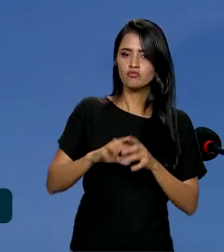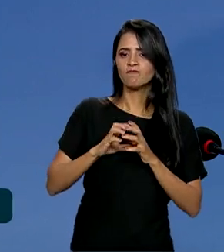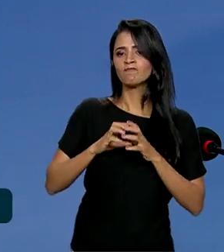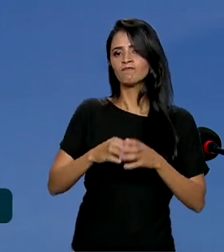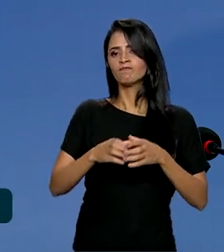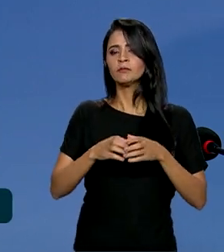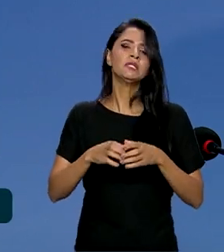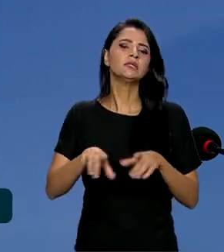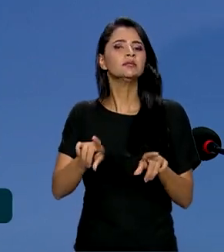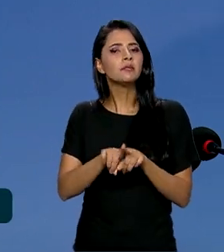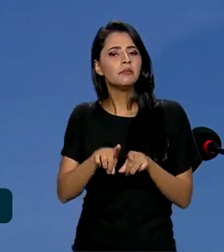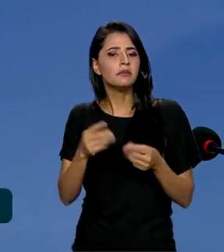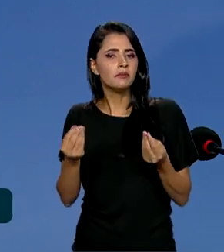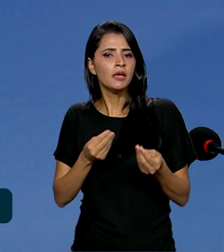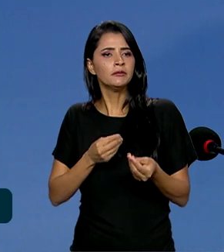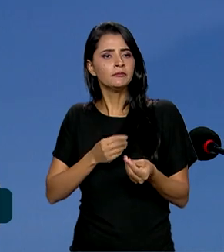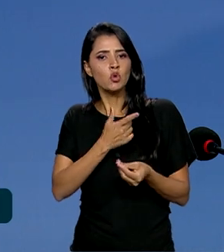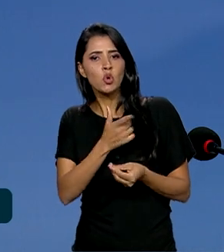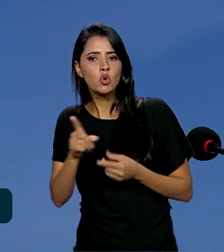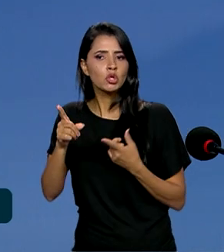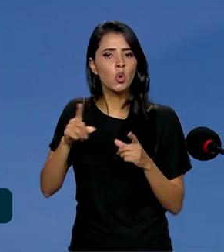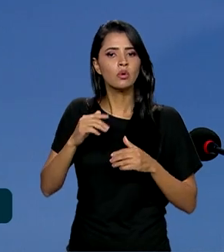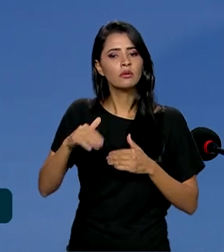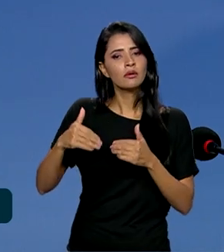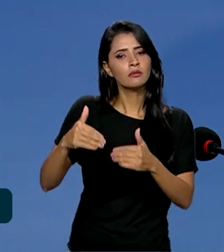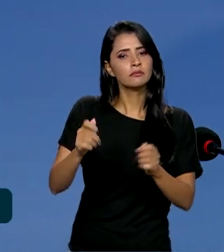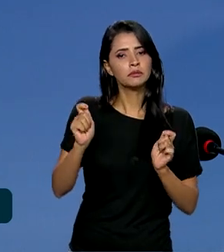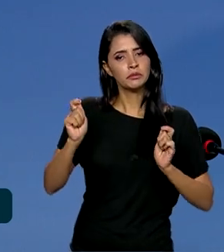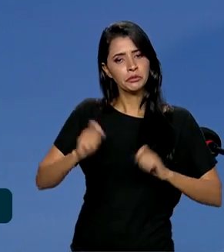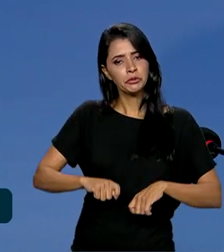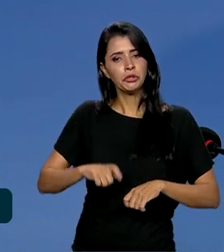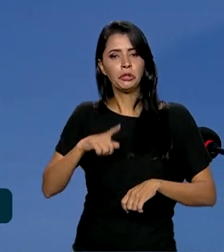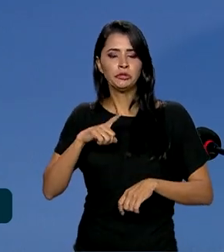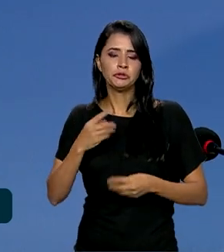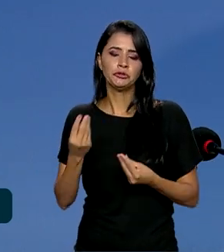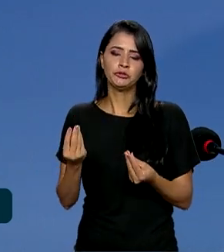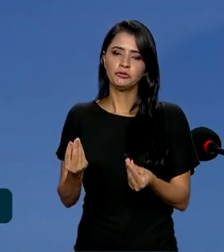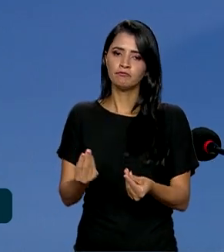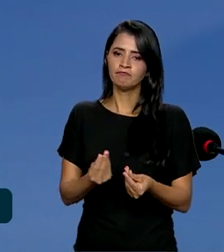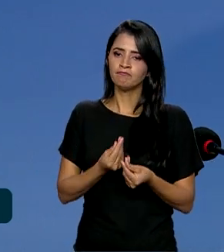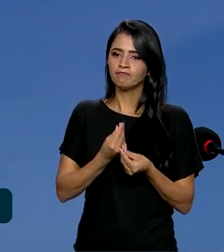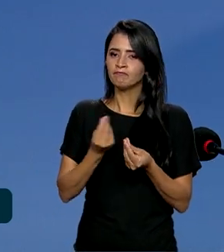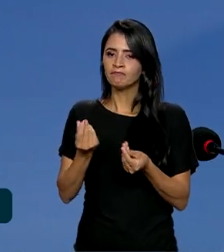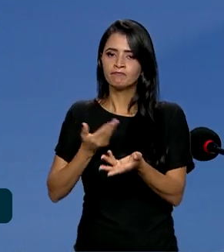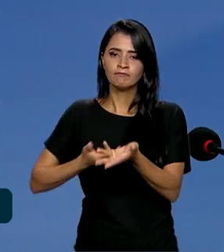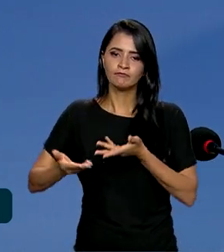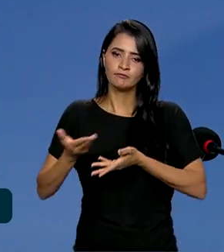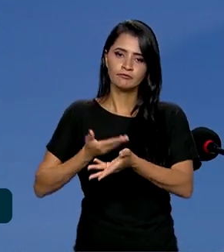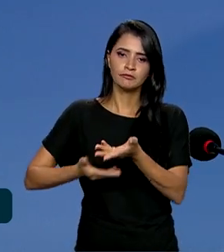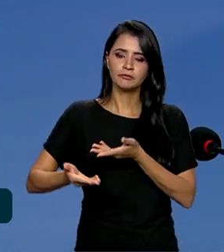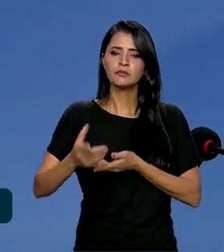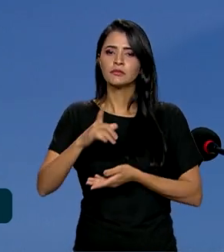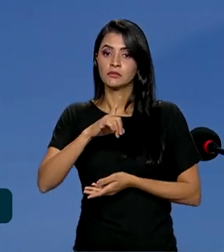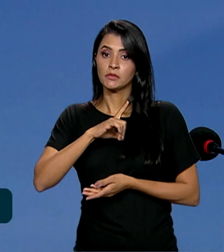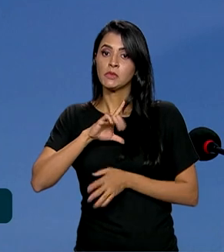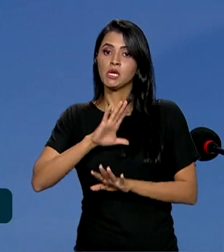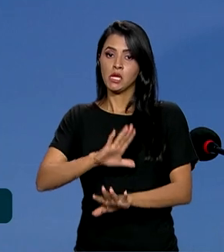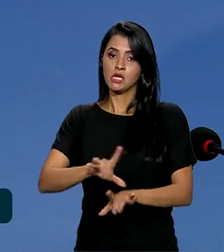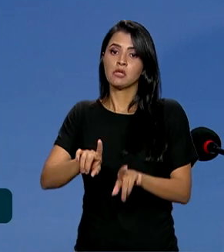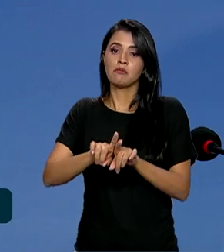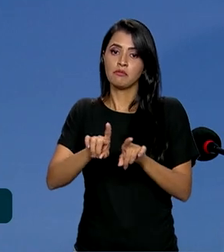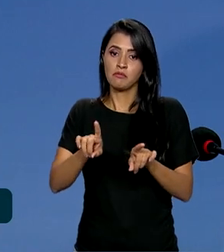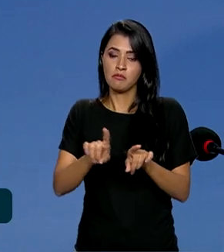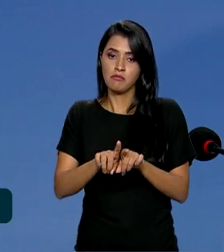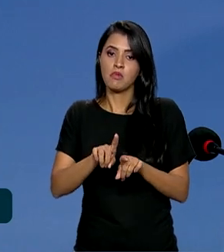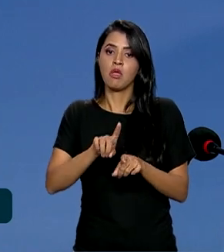partir para outras etapas de interações. Há um certo número também de